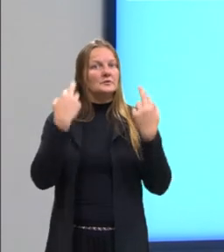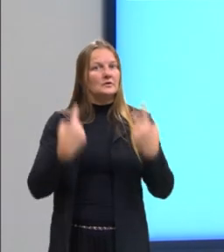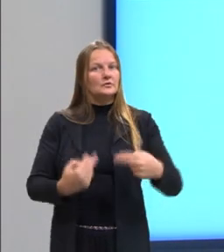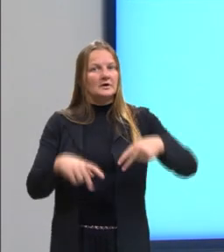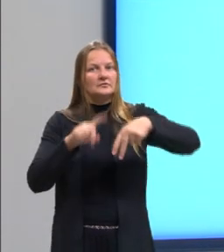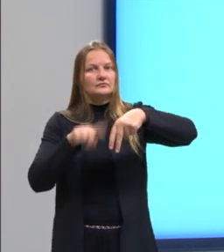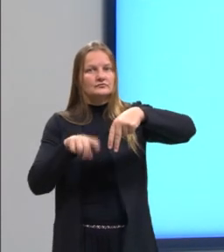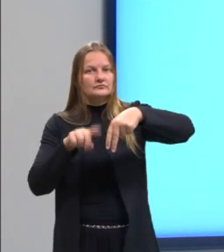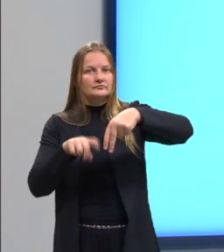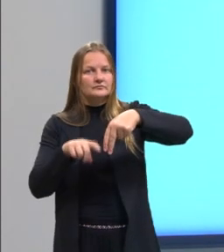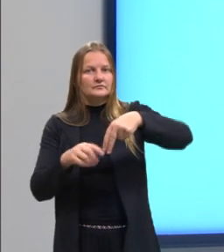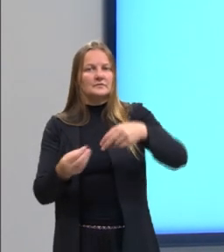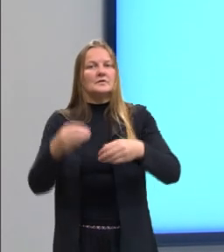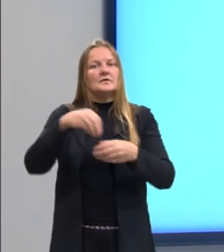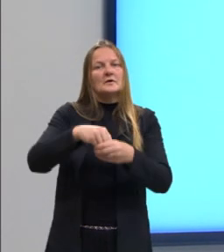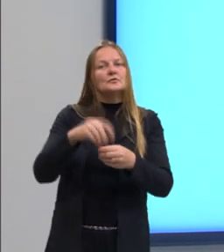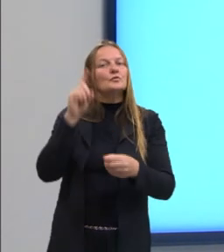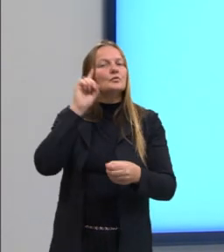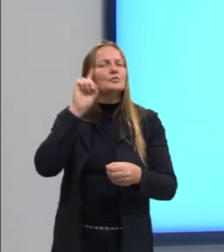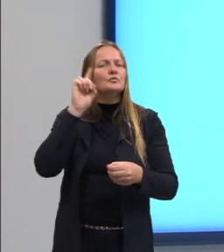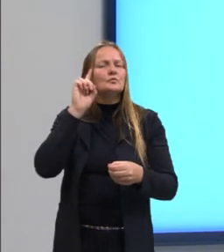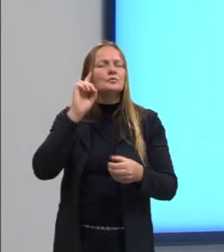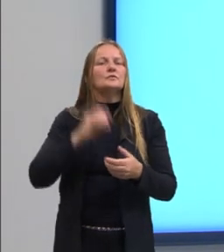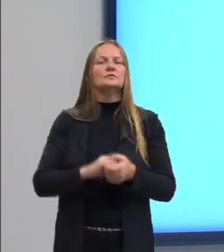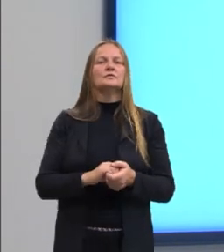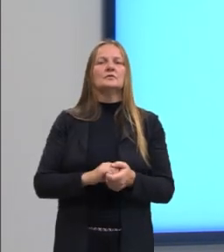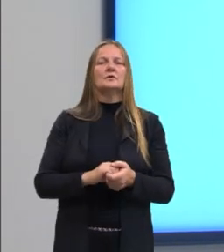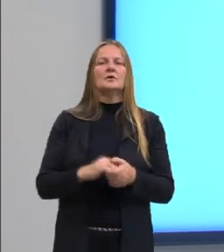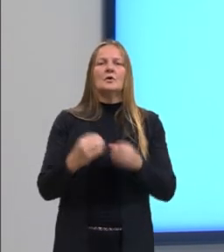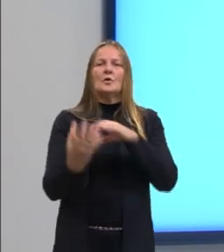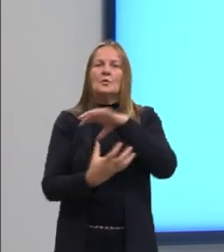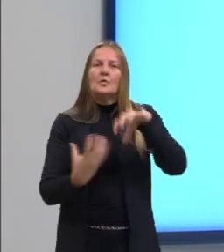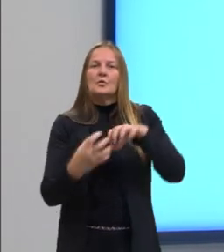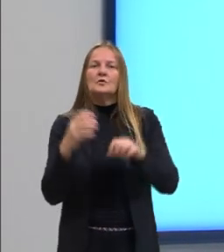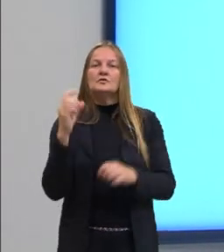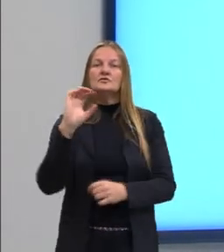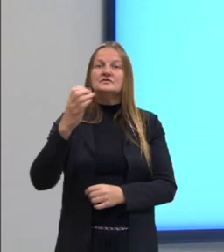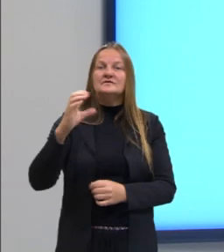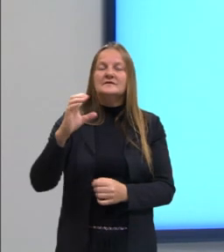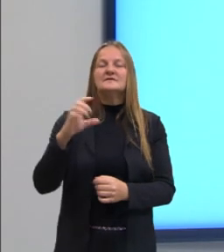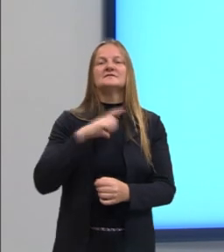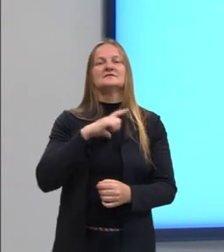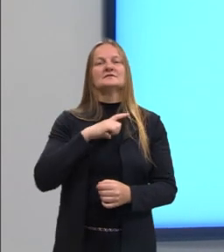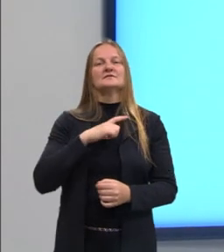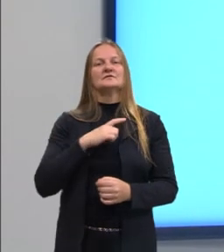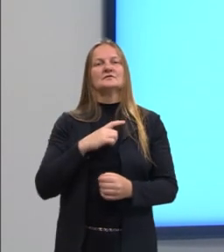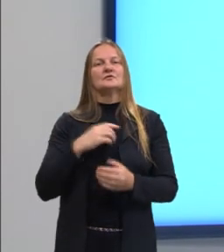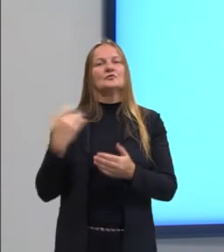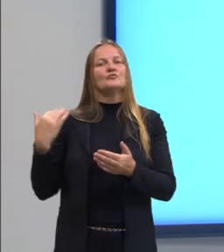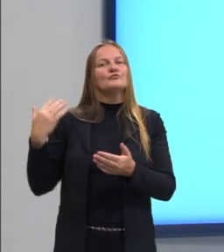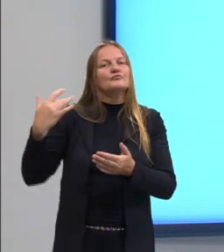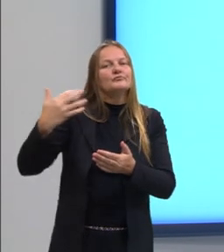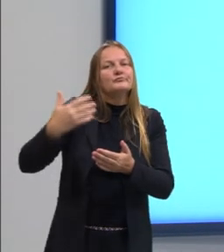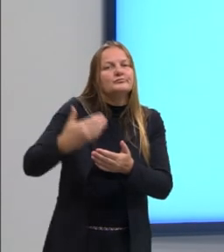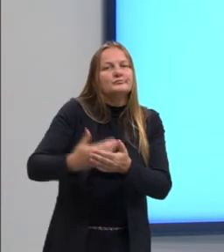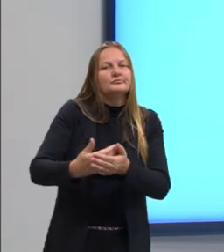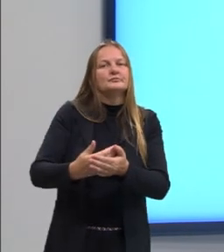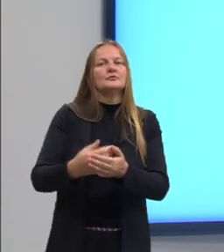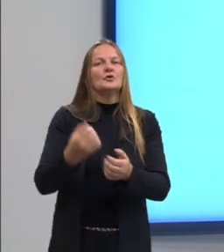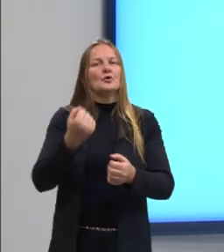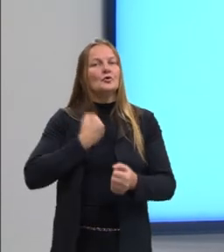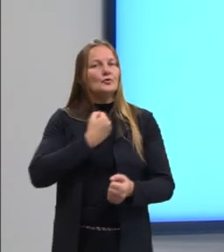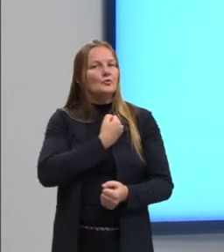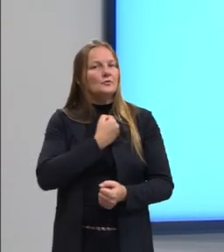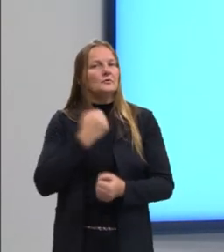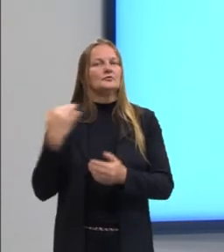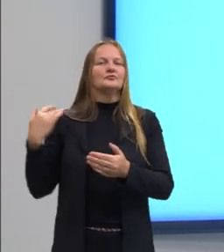certo? Eu dei continuidade, então, aqui, falando sobre a evolução científica, acabamos de falar sobre a utilização, então, dos números e de